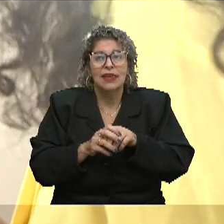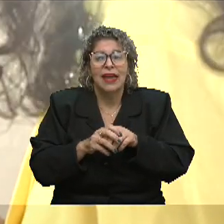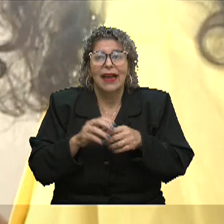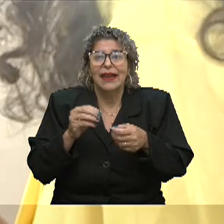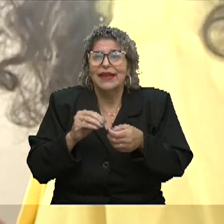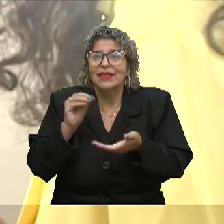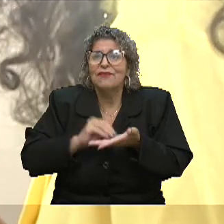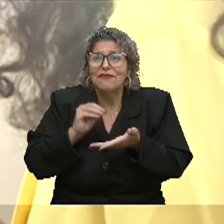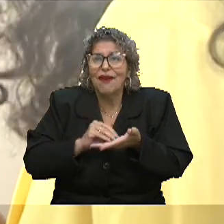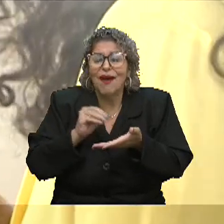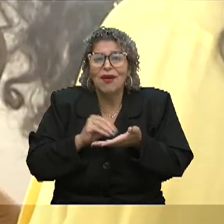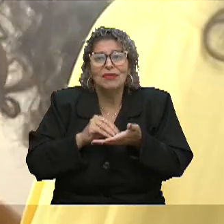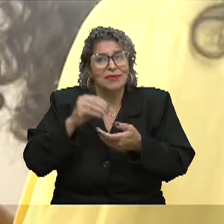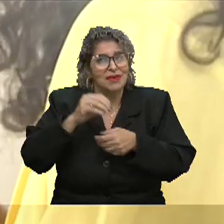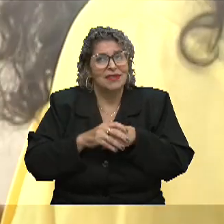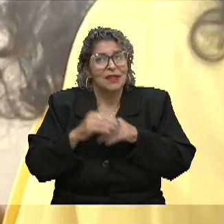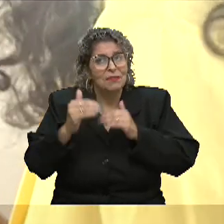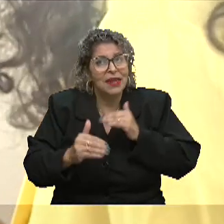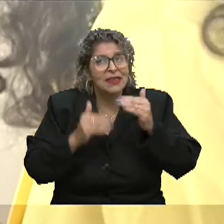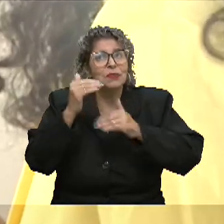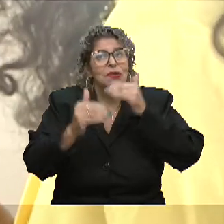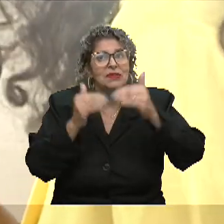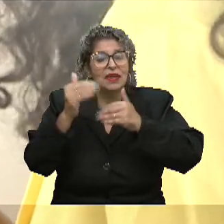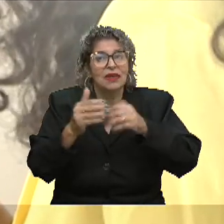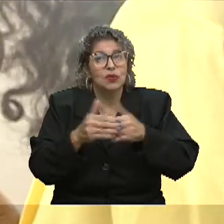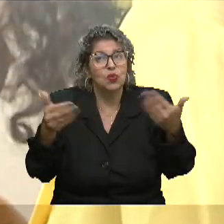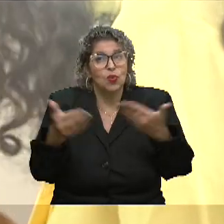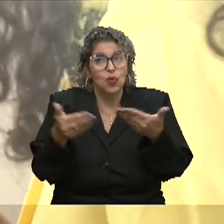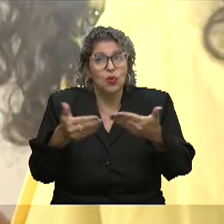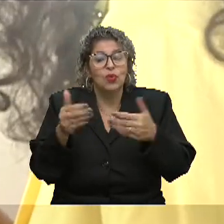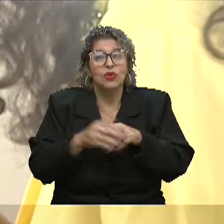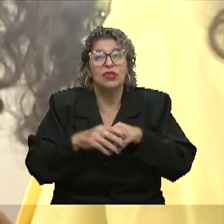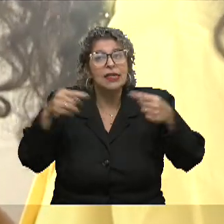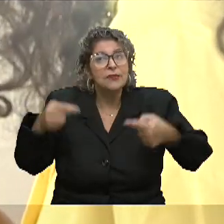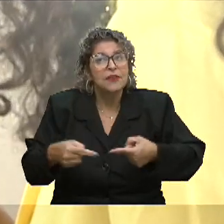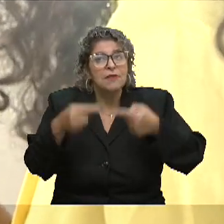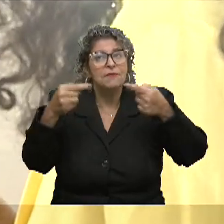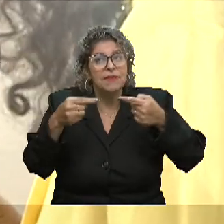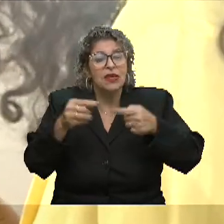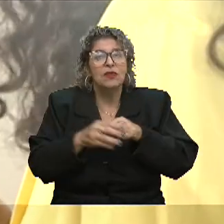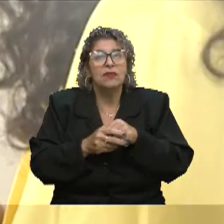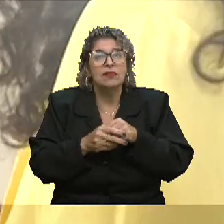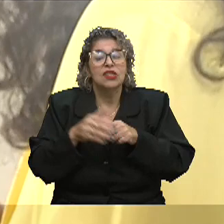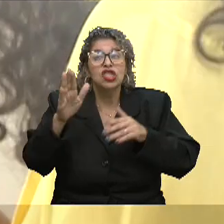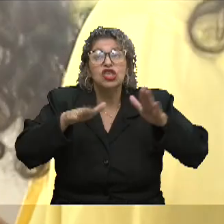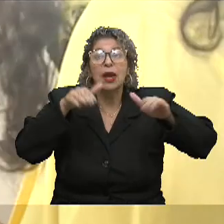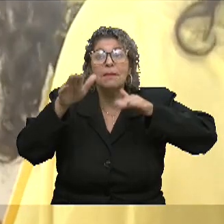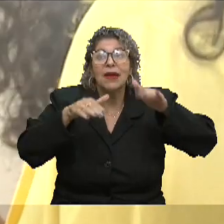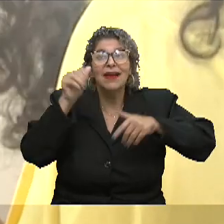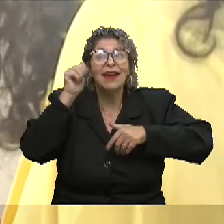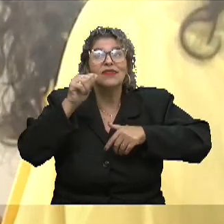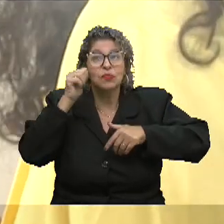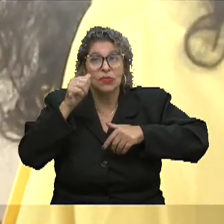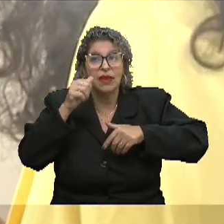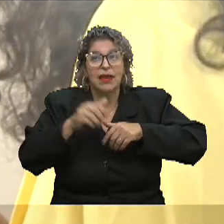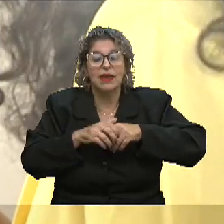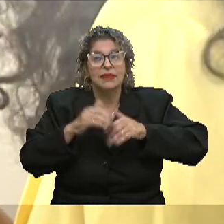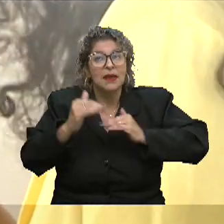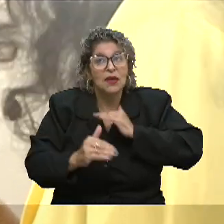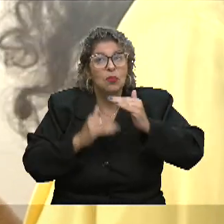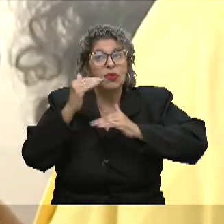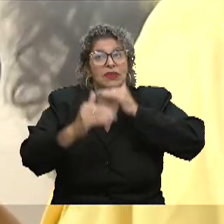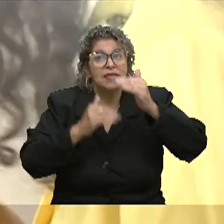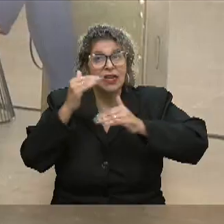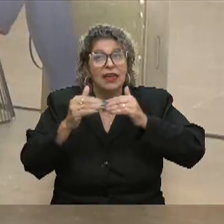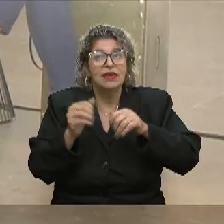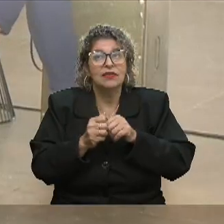mulheres do processo. Então, esse eu acredito que seja hoje um dos maiores desafios, trazer as mulheres inteiras para esse processo, que